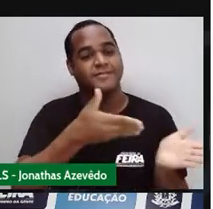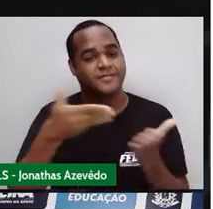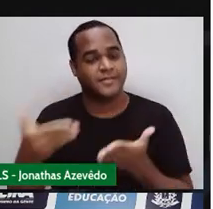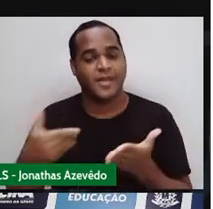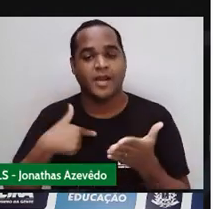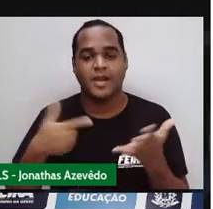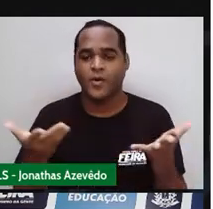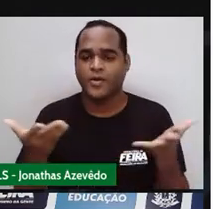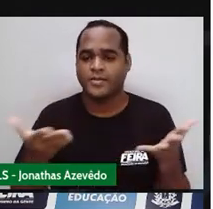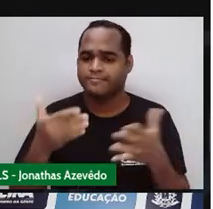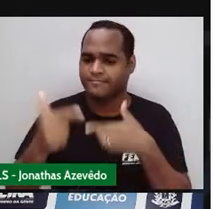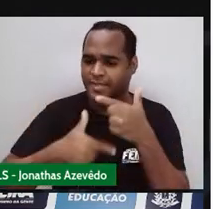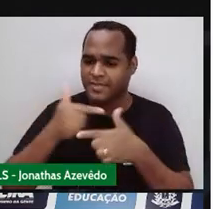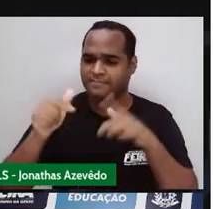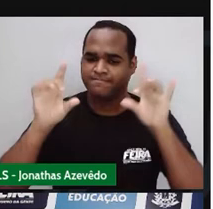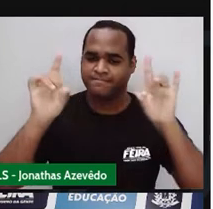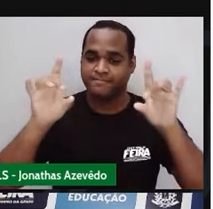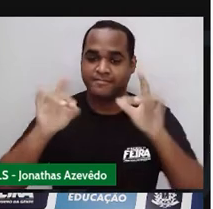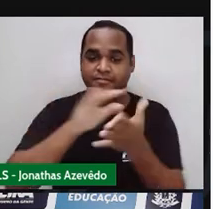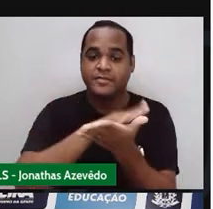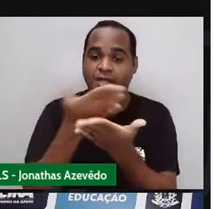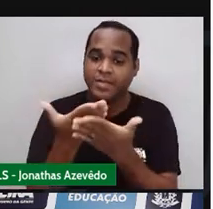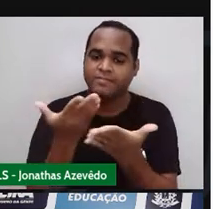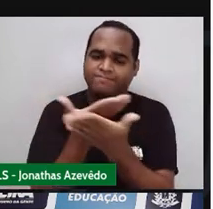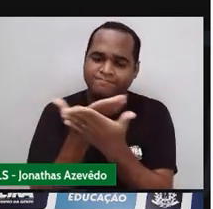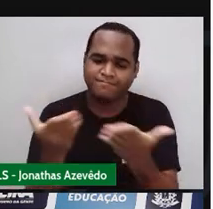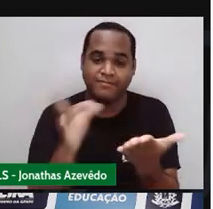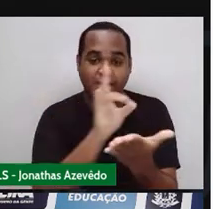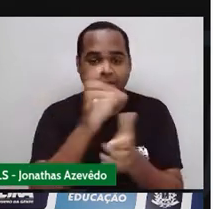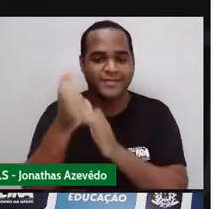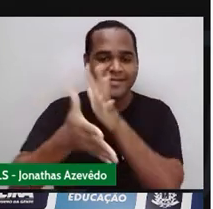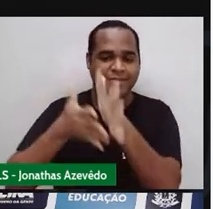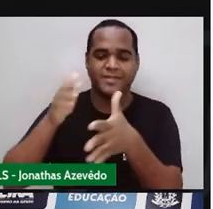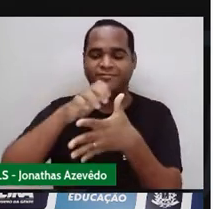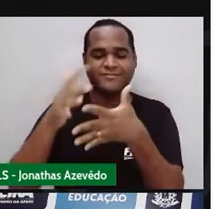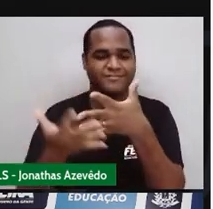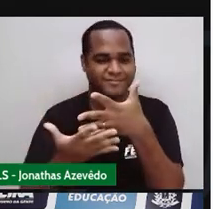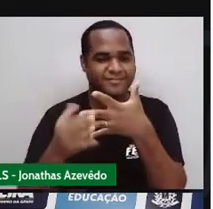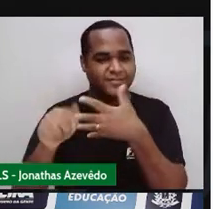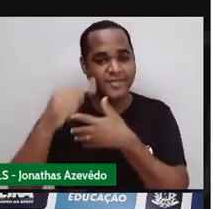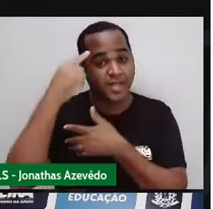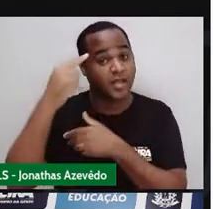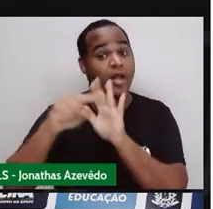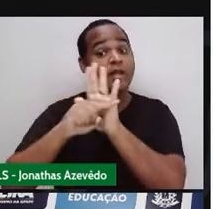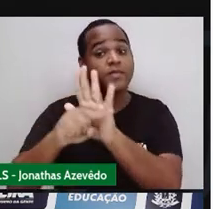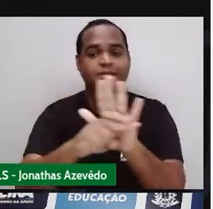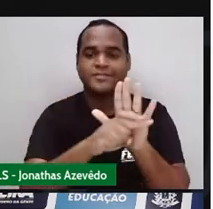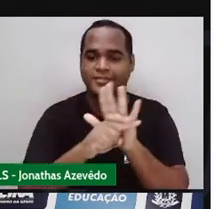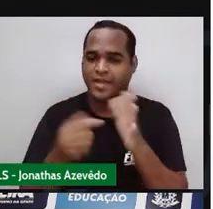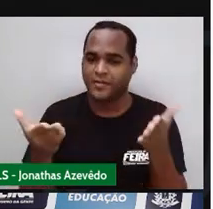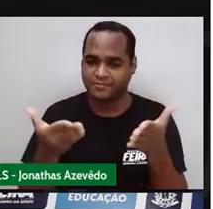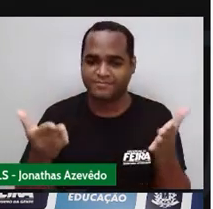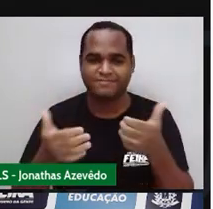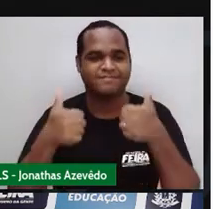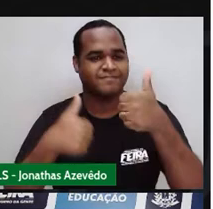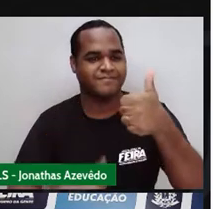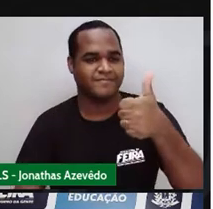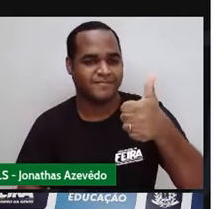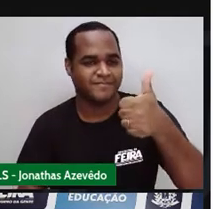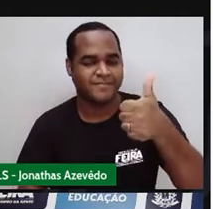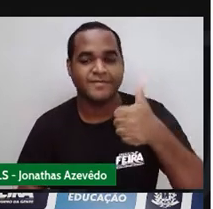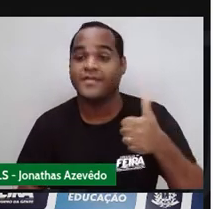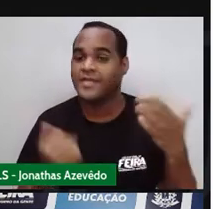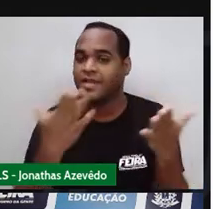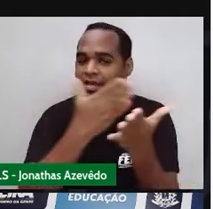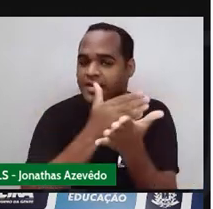fazendo um trabalho fantástico de interpretação em Libras, e ele vai nos ajudar aqui agora, tá bom? Desde